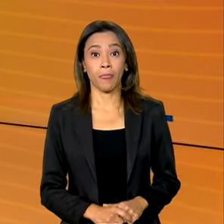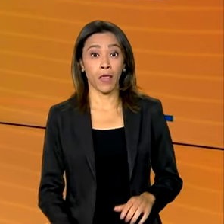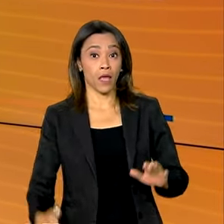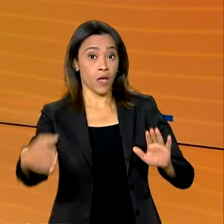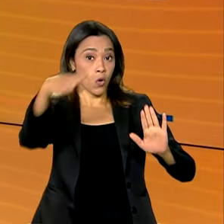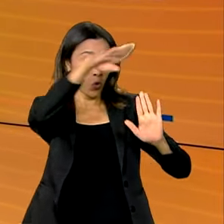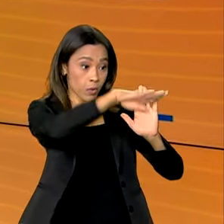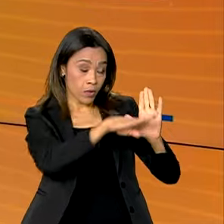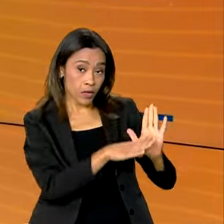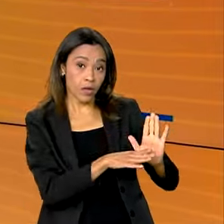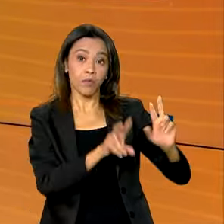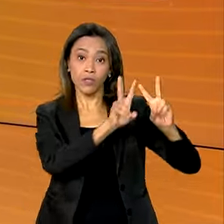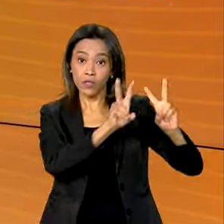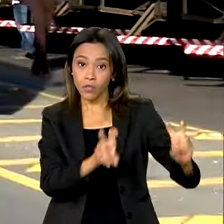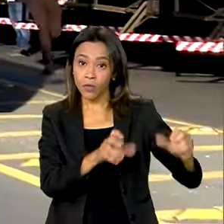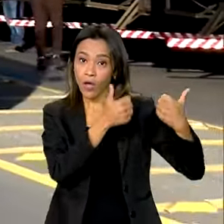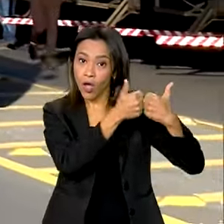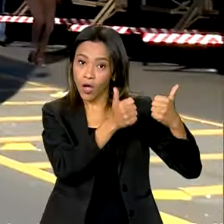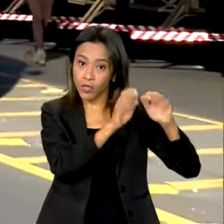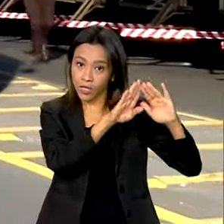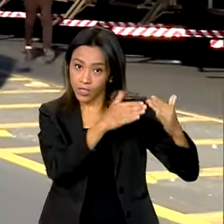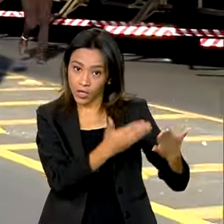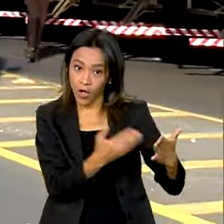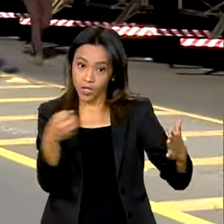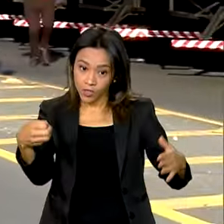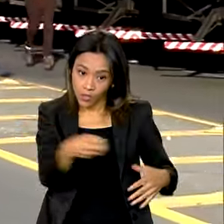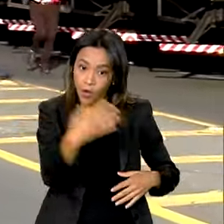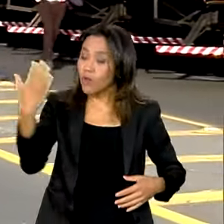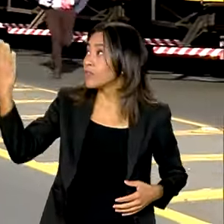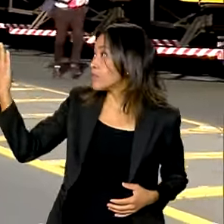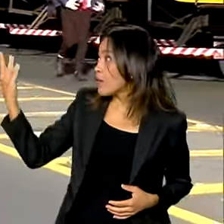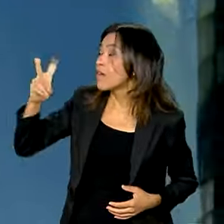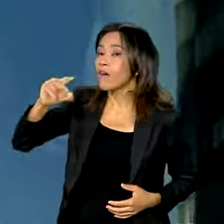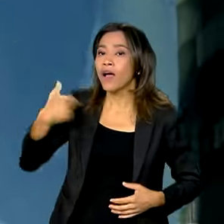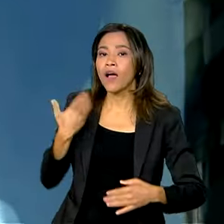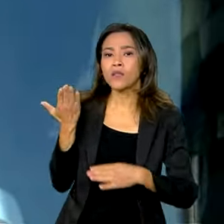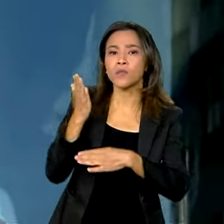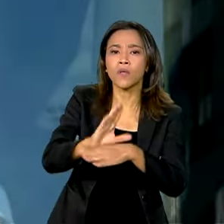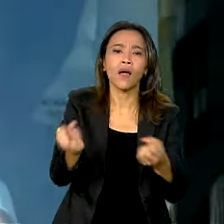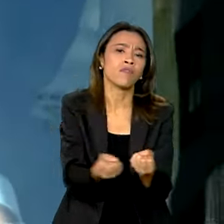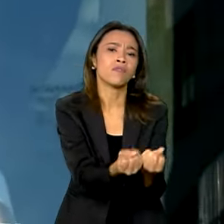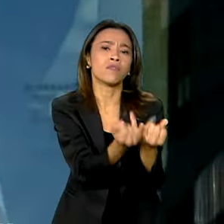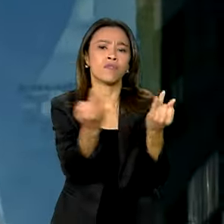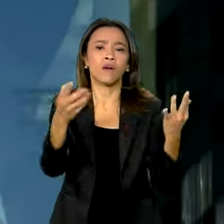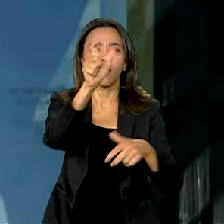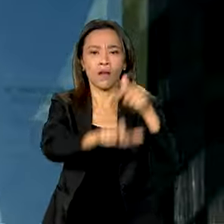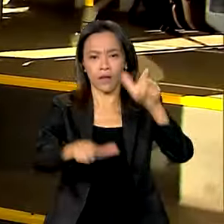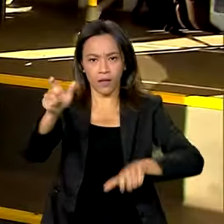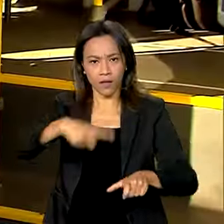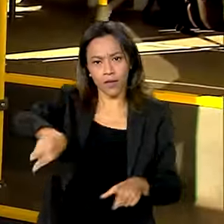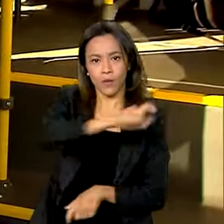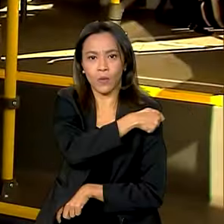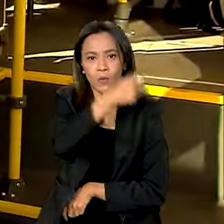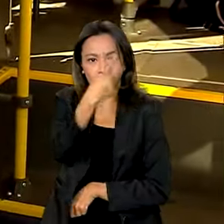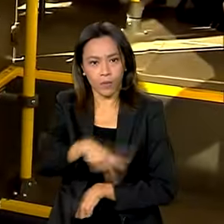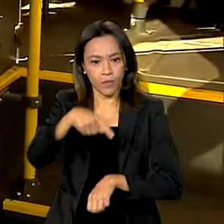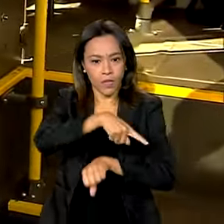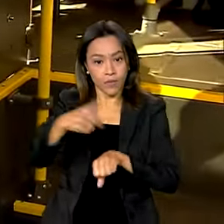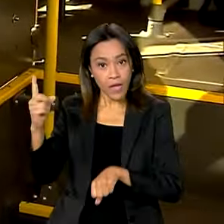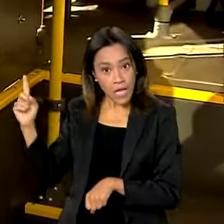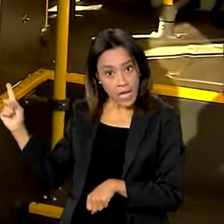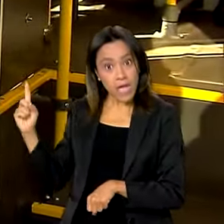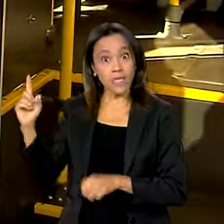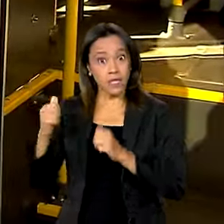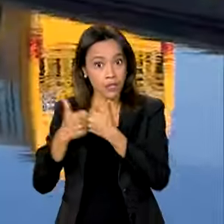Programa Caminho da Escola. Novos ônibus vão beneficiar milhares de estudantes do país. Os veículos de última